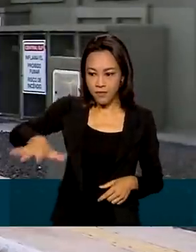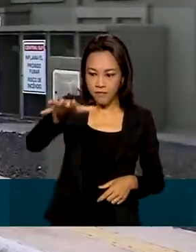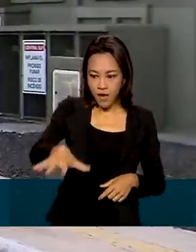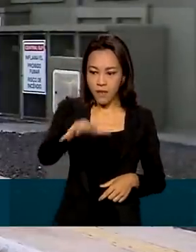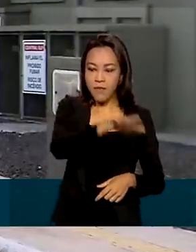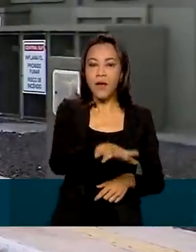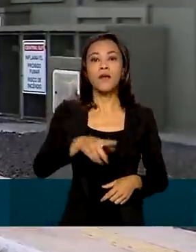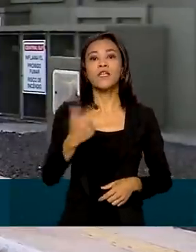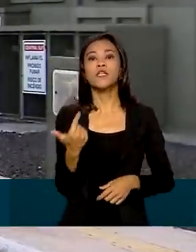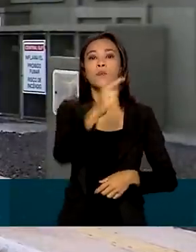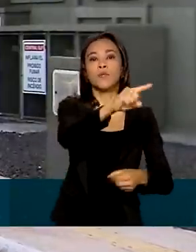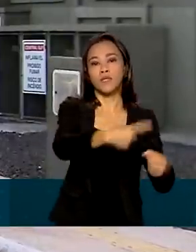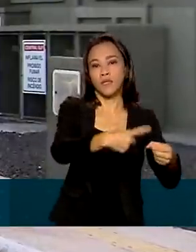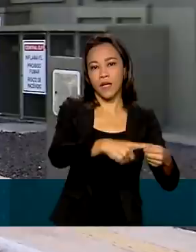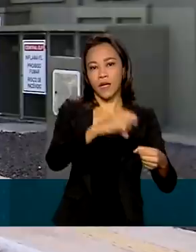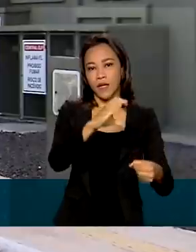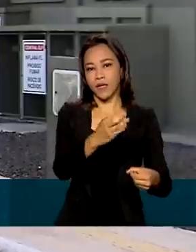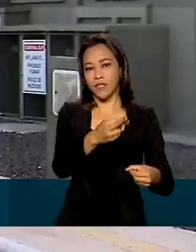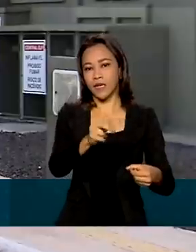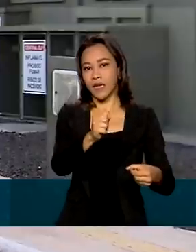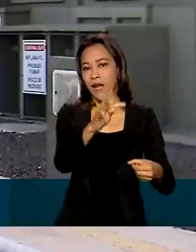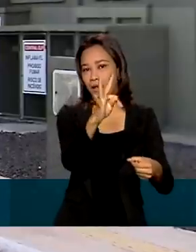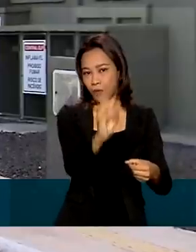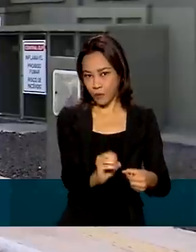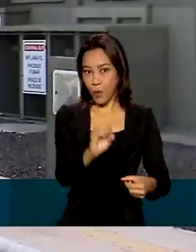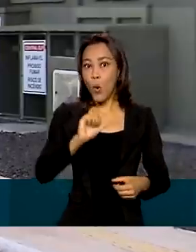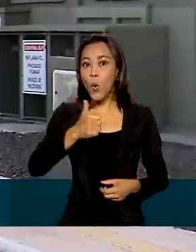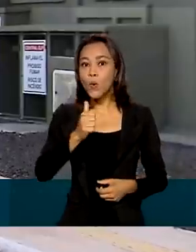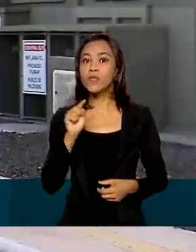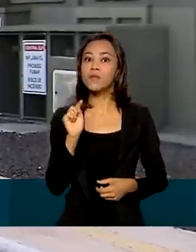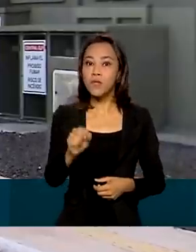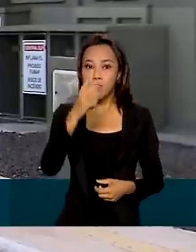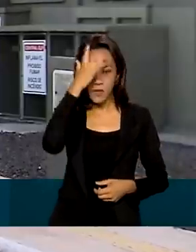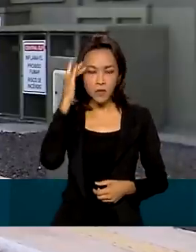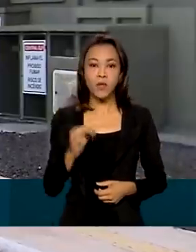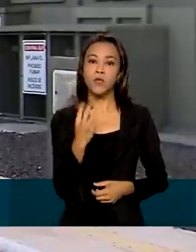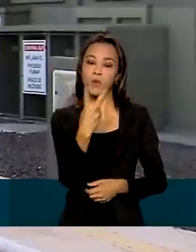famílias beneficiadas, quase 11 mil pessoas. Serão entregues 2